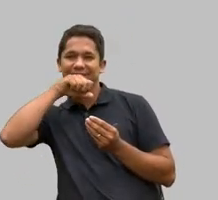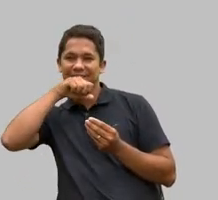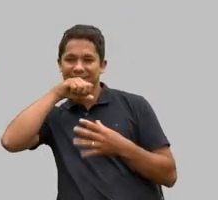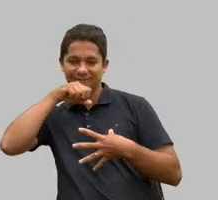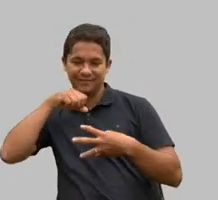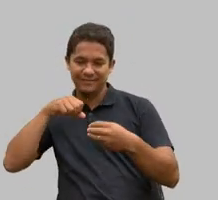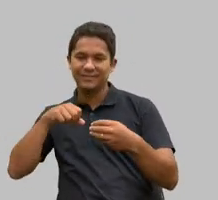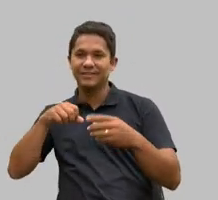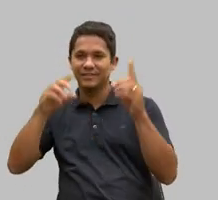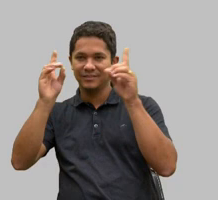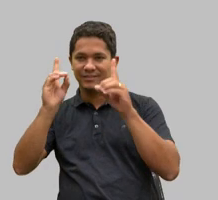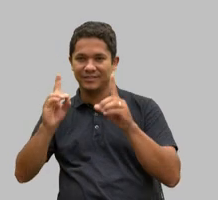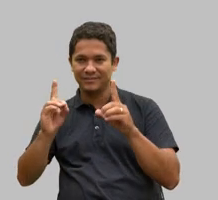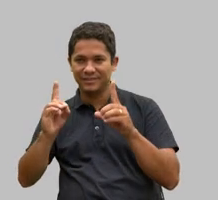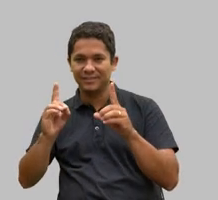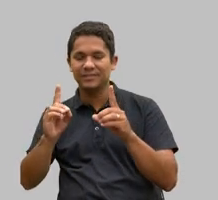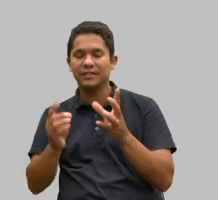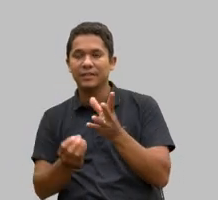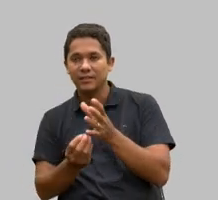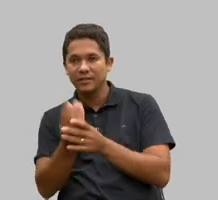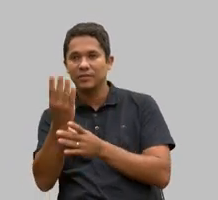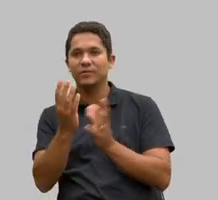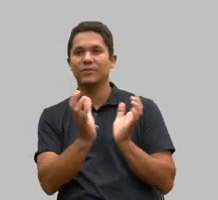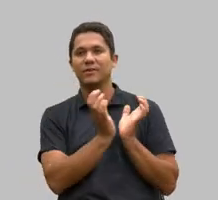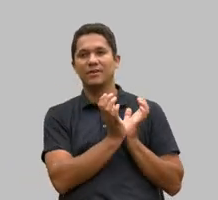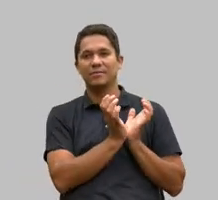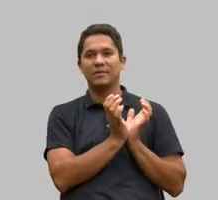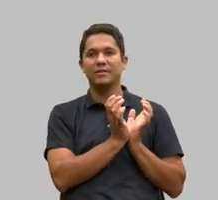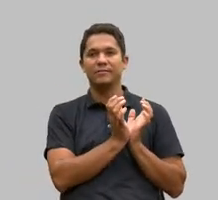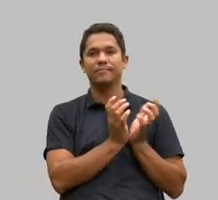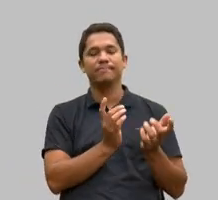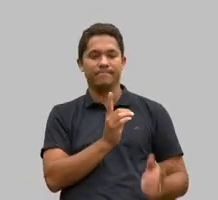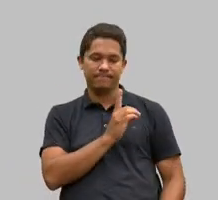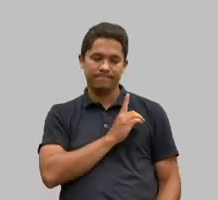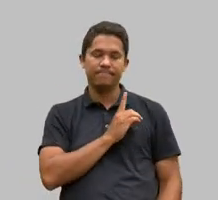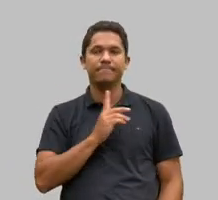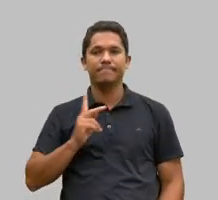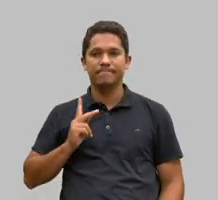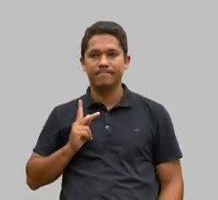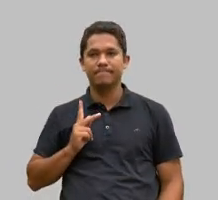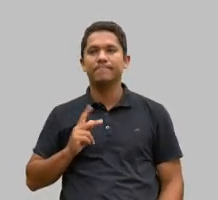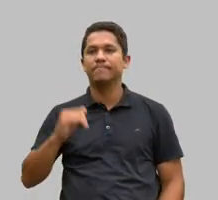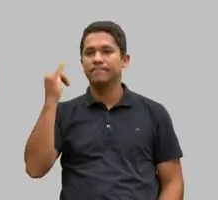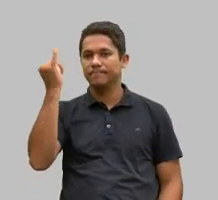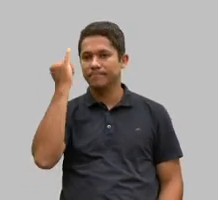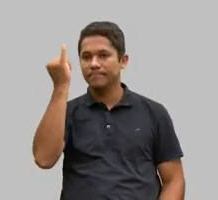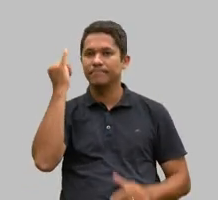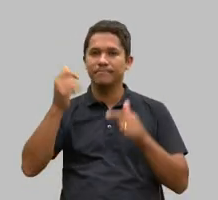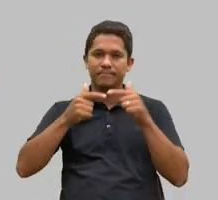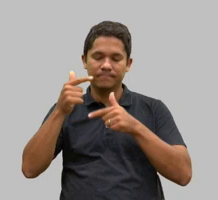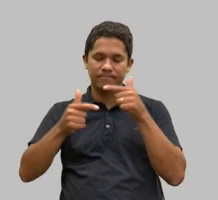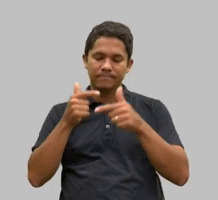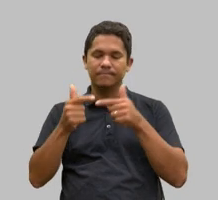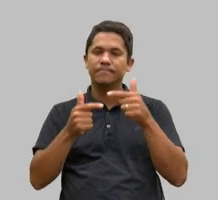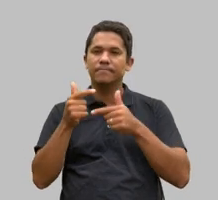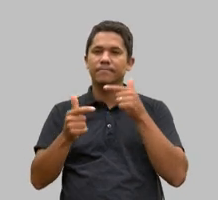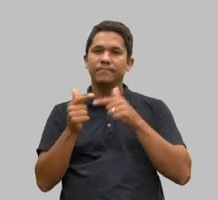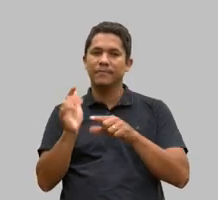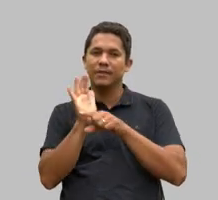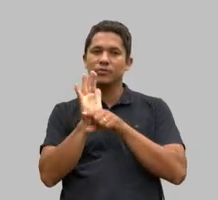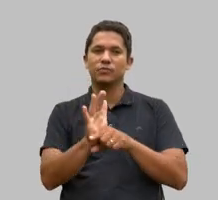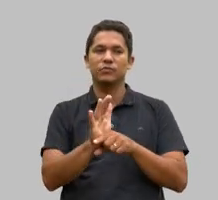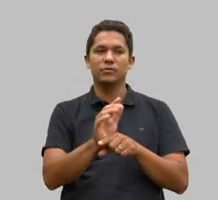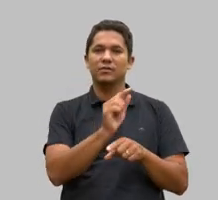e a Defensoria tem um papel fundamental, importante nisso, que é de garantir que os direitos dessas pessoas não sejam